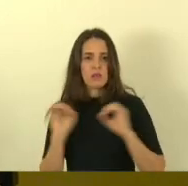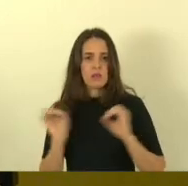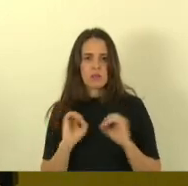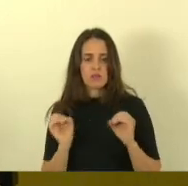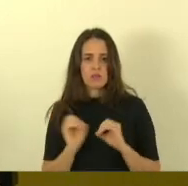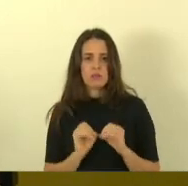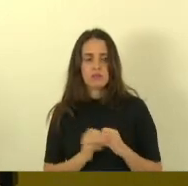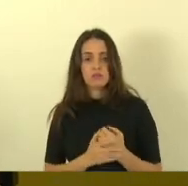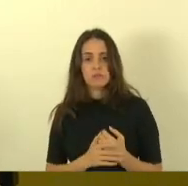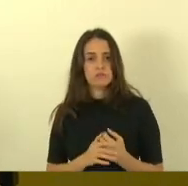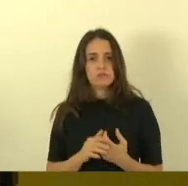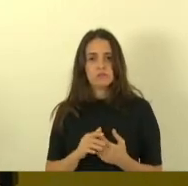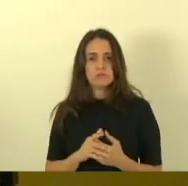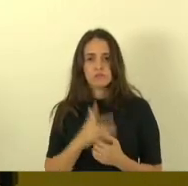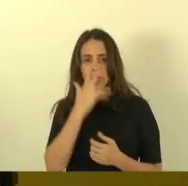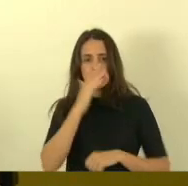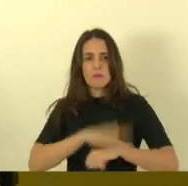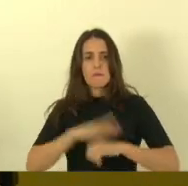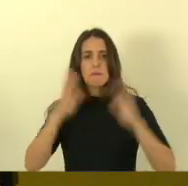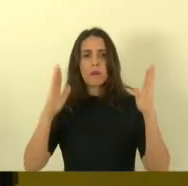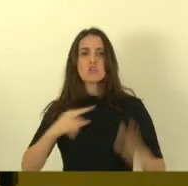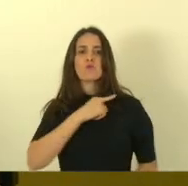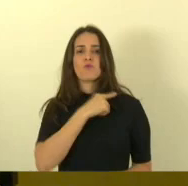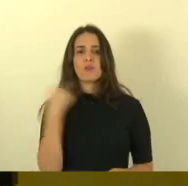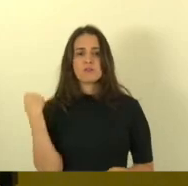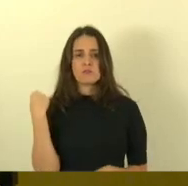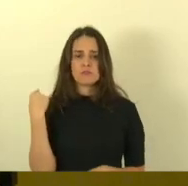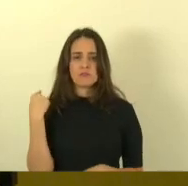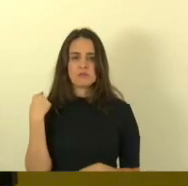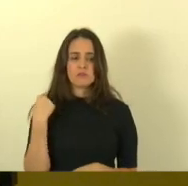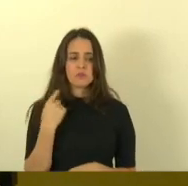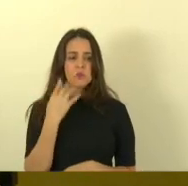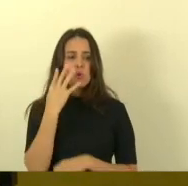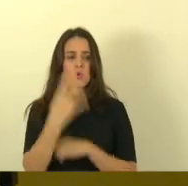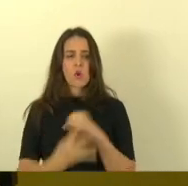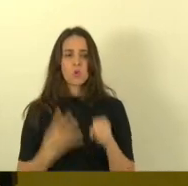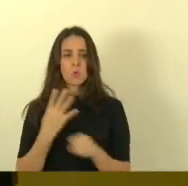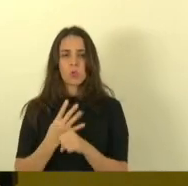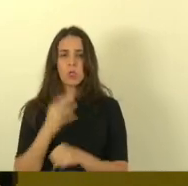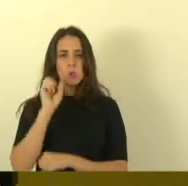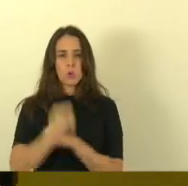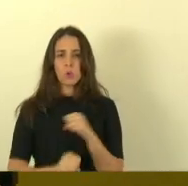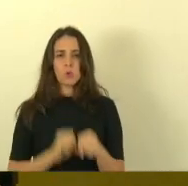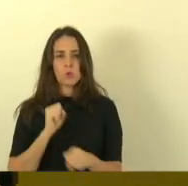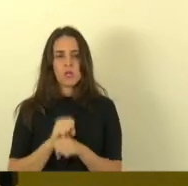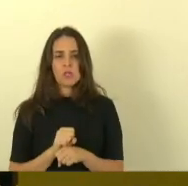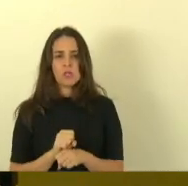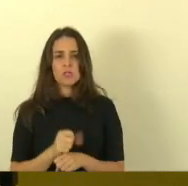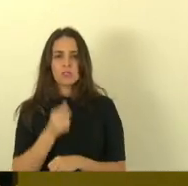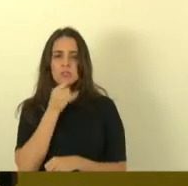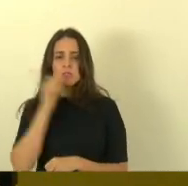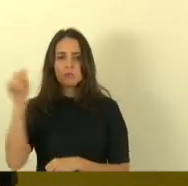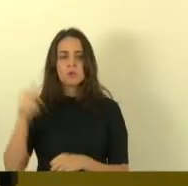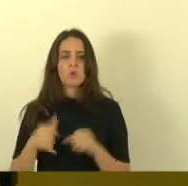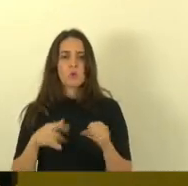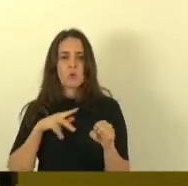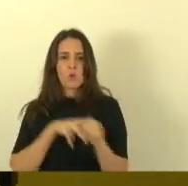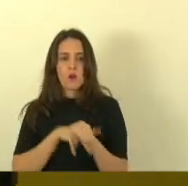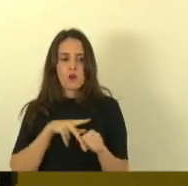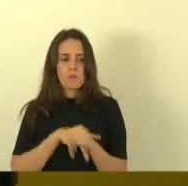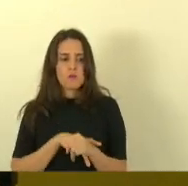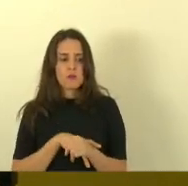ser chamado perde até o prazo de validade 4, 5, 6, 8 no nosso município de Guarapari não